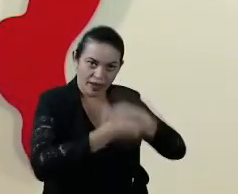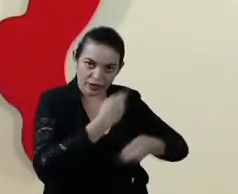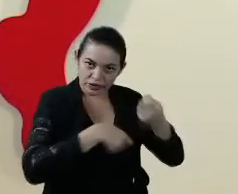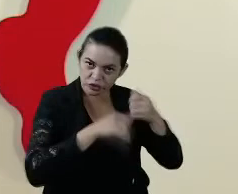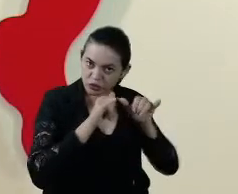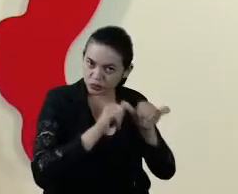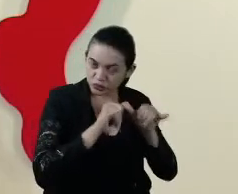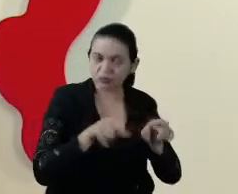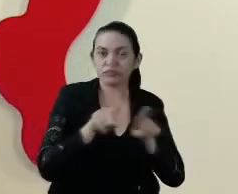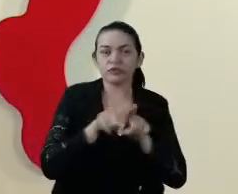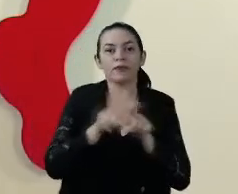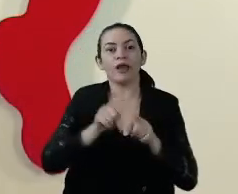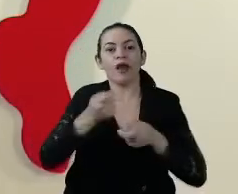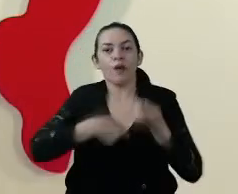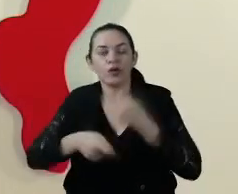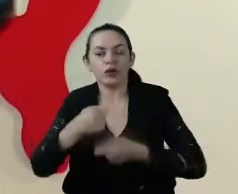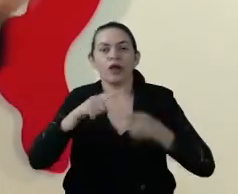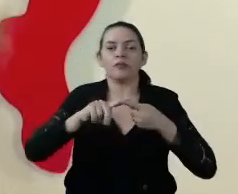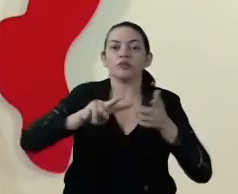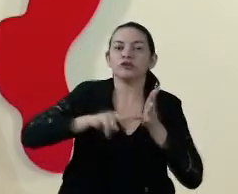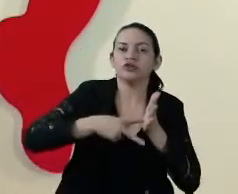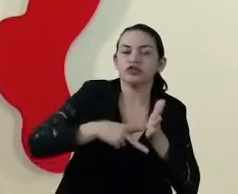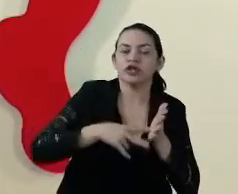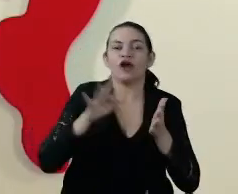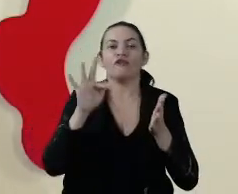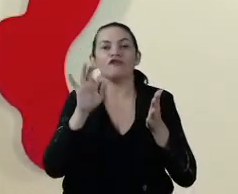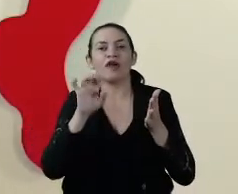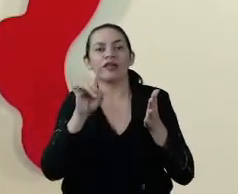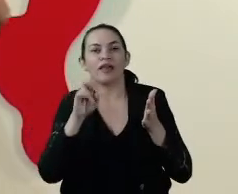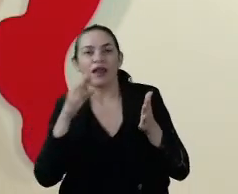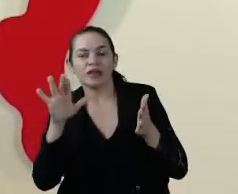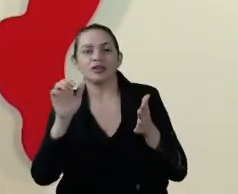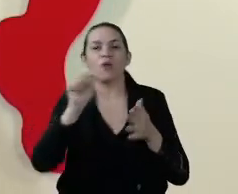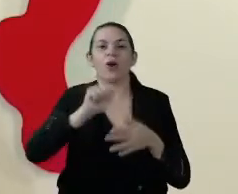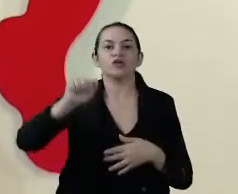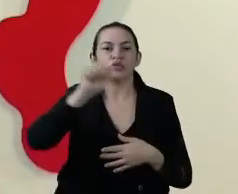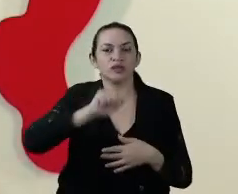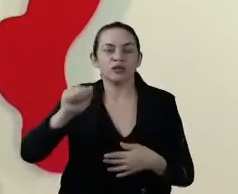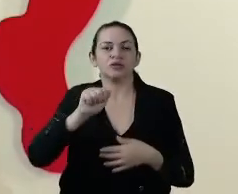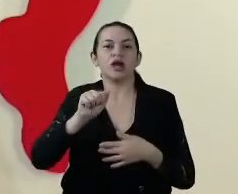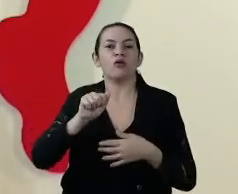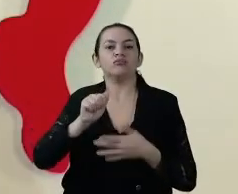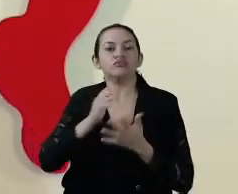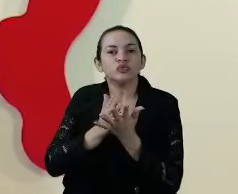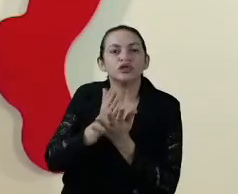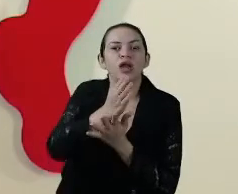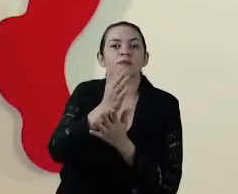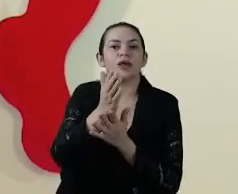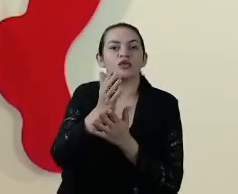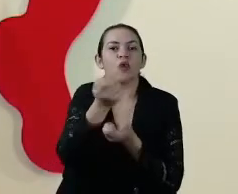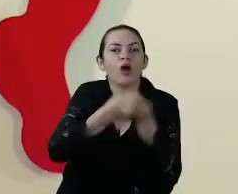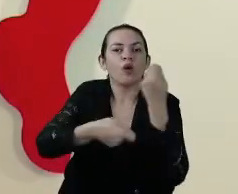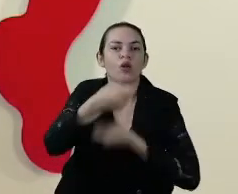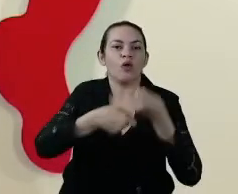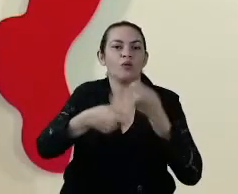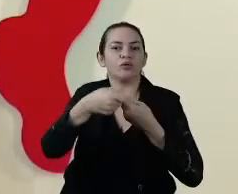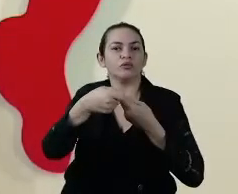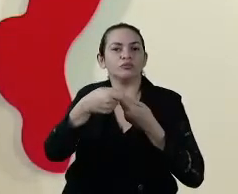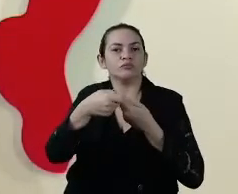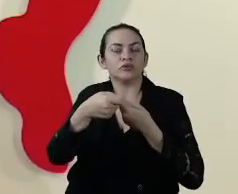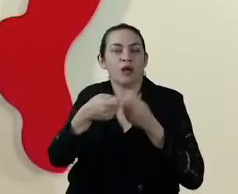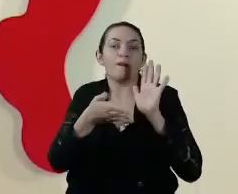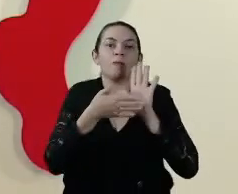o segmento econômico, o sindicato, a federação, a associação de um segmento econômico procura,